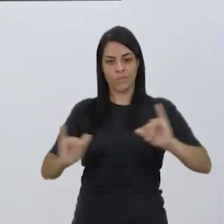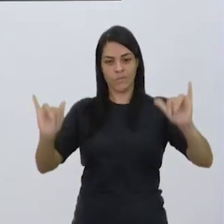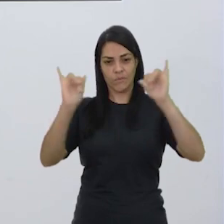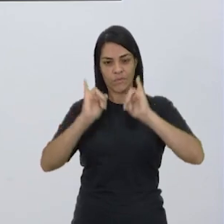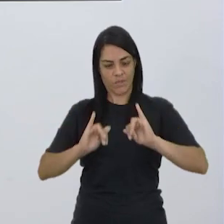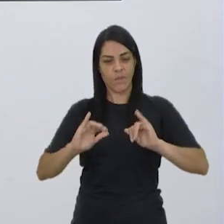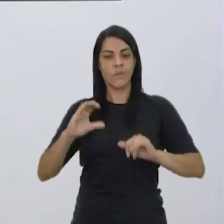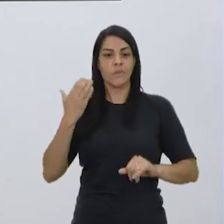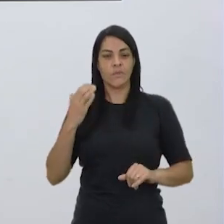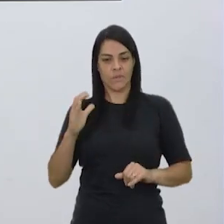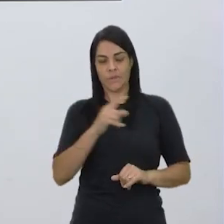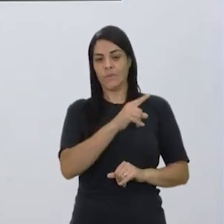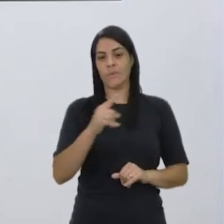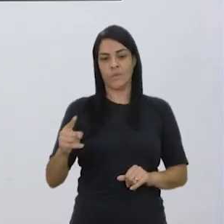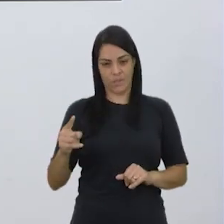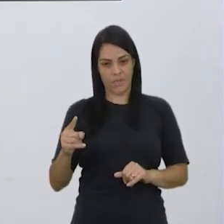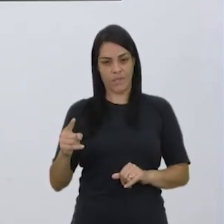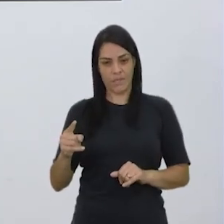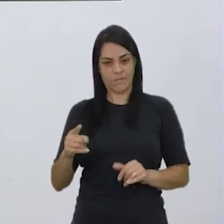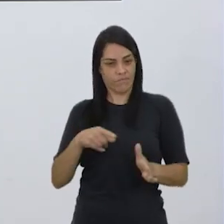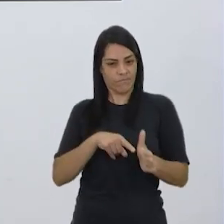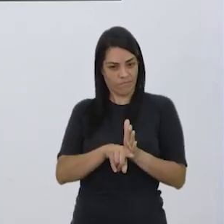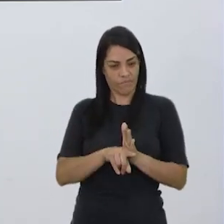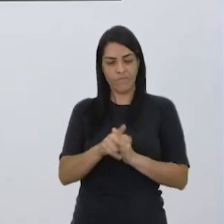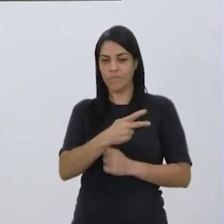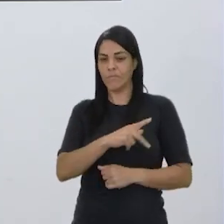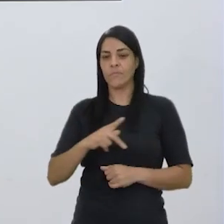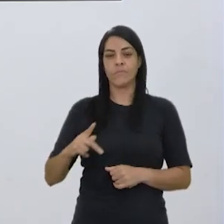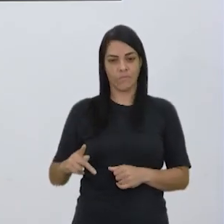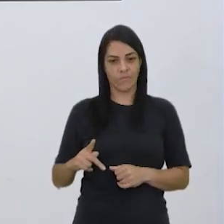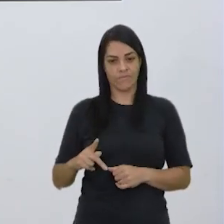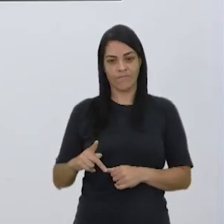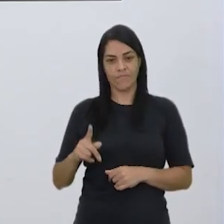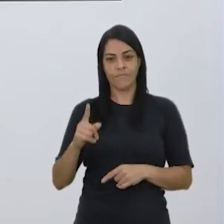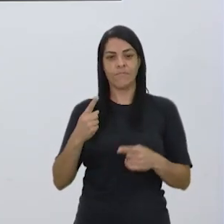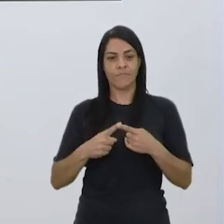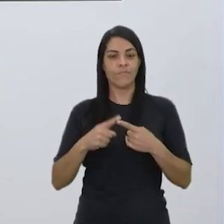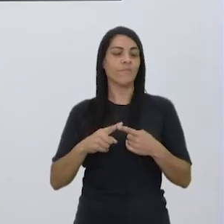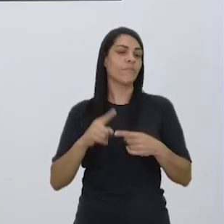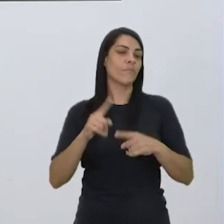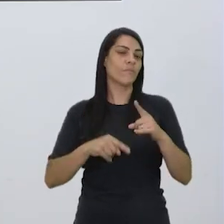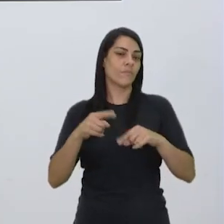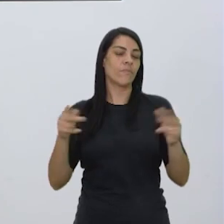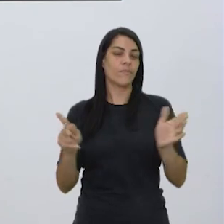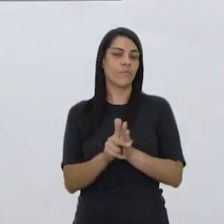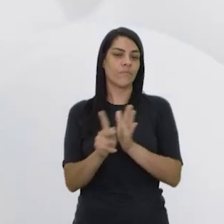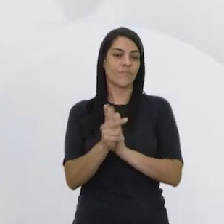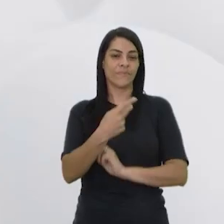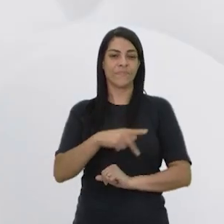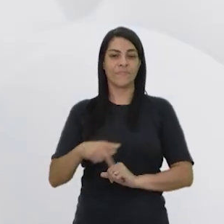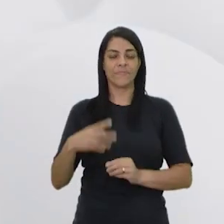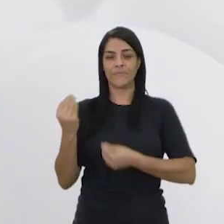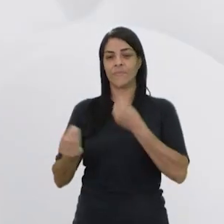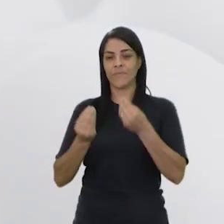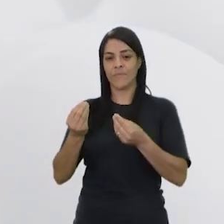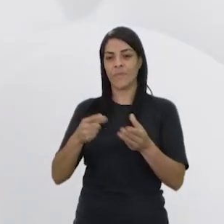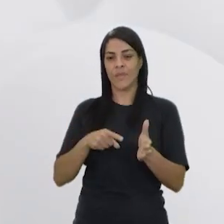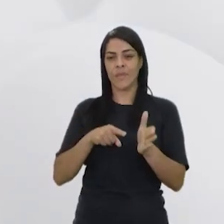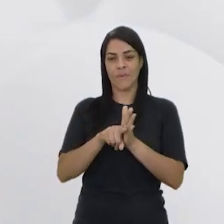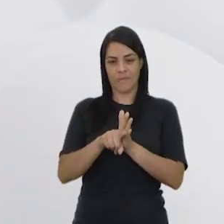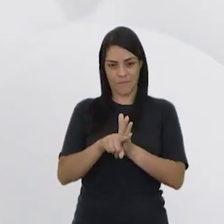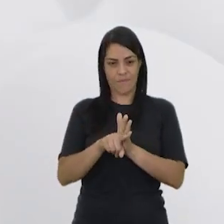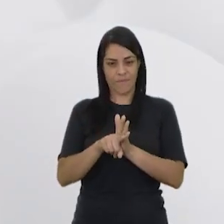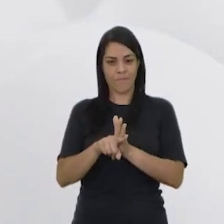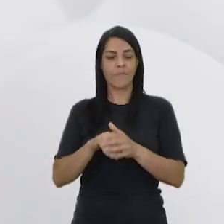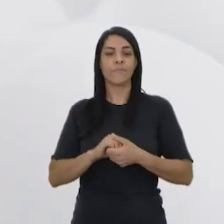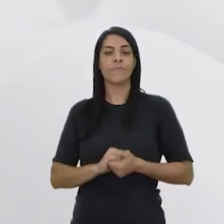consultar com os professores, porque esse material só vem para professor, infelizmente, mas vamos lá. De que maneira, a pergunta de hoje, de